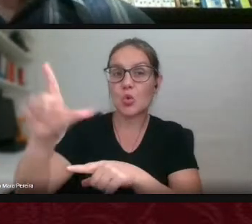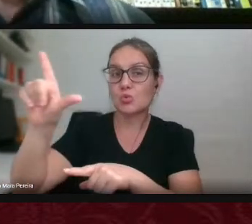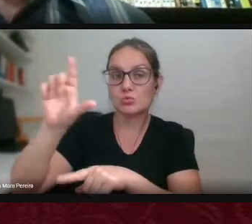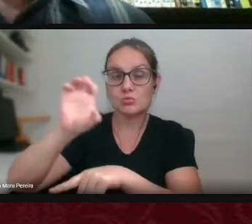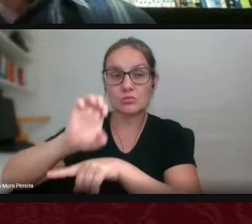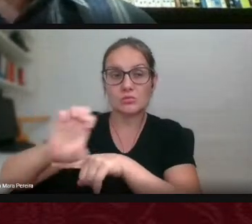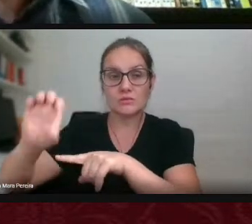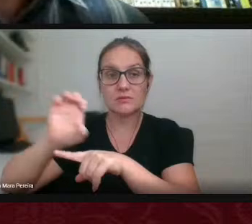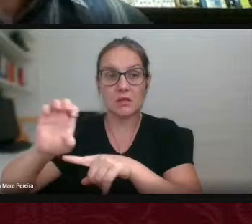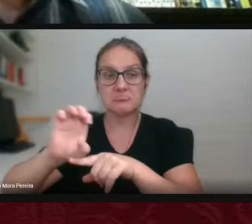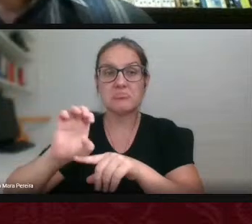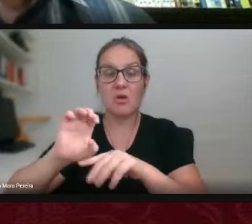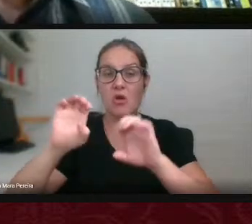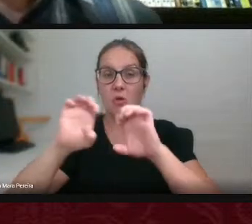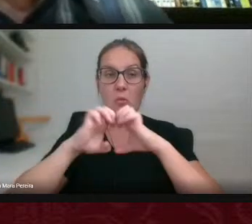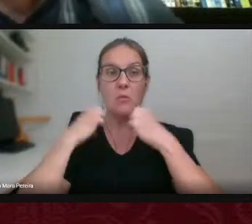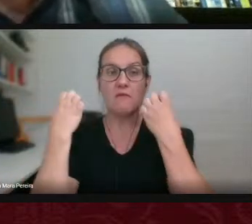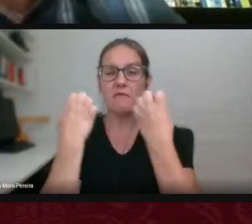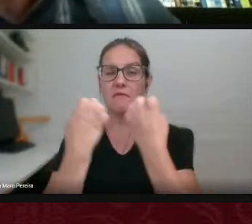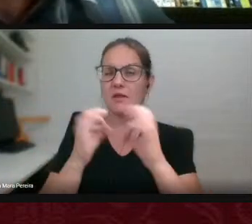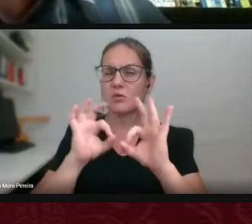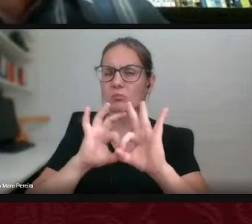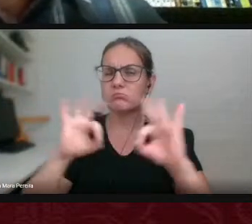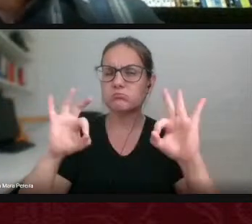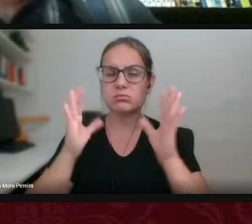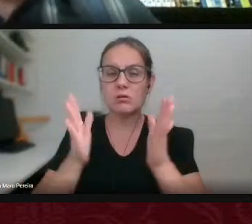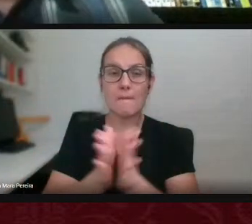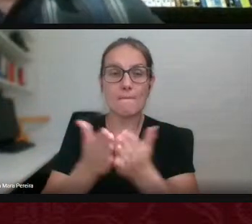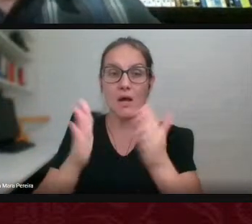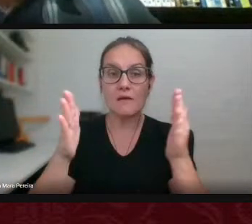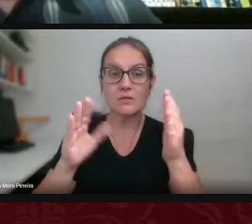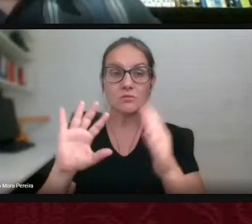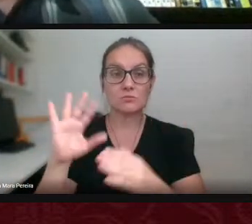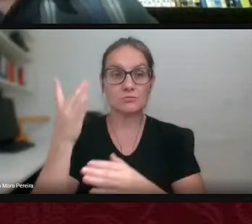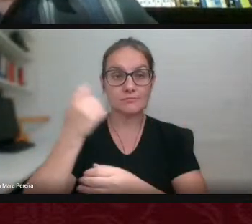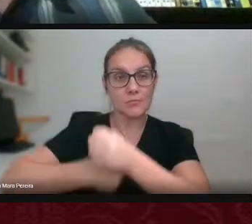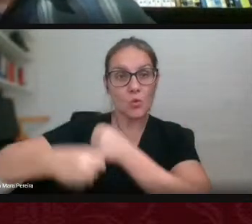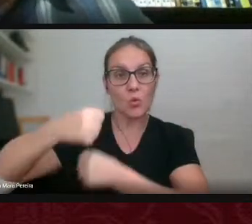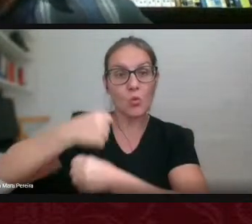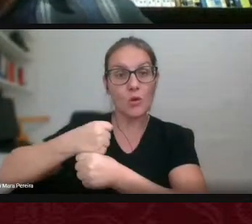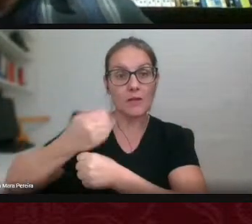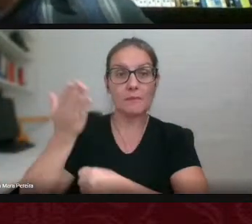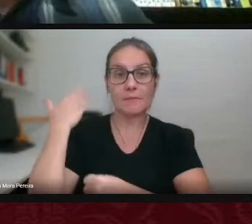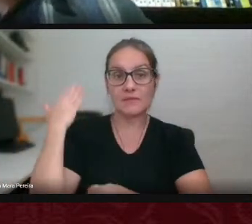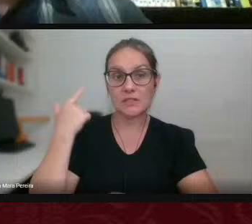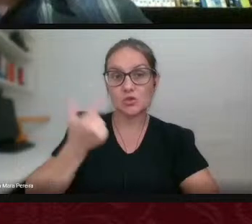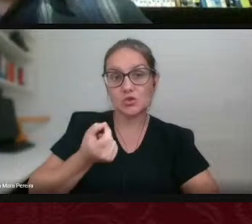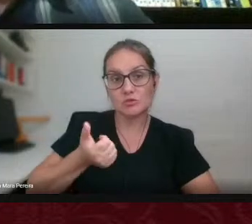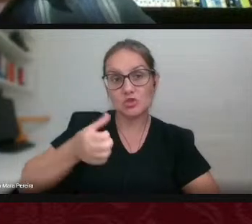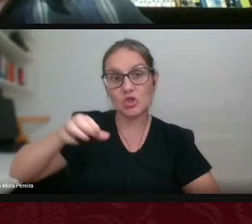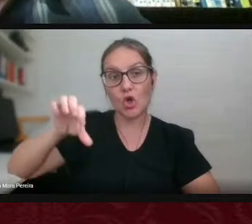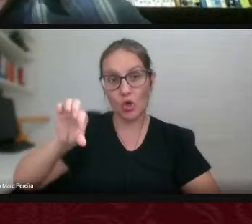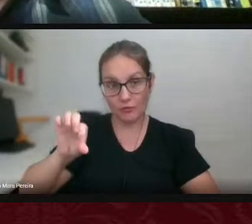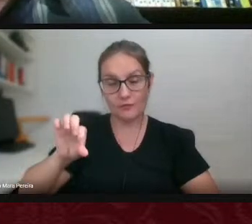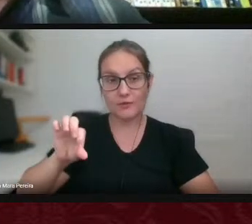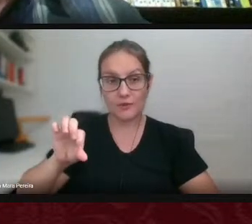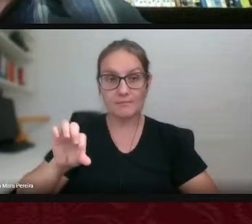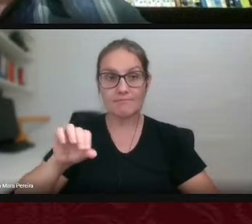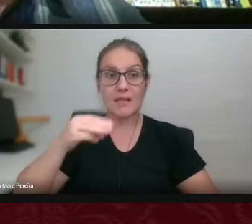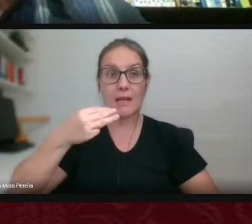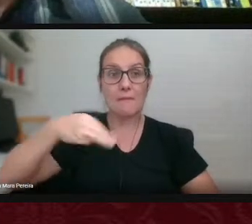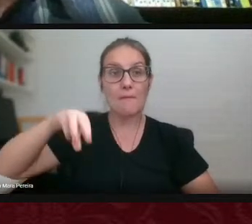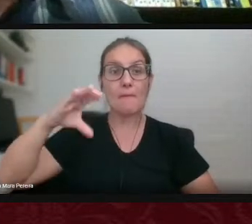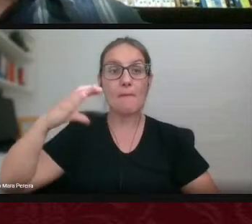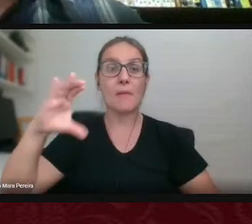evento coroado de êxito isso ocorreu o ano passado em março portanto do ano passado 2019 quando o curso